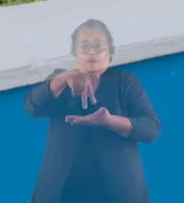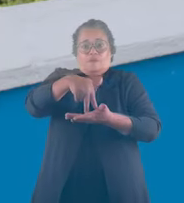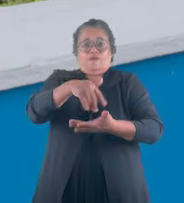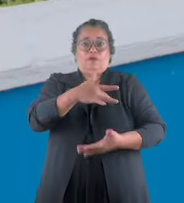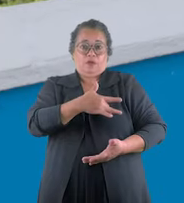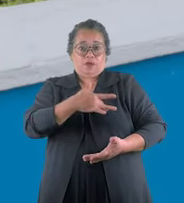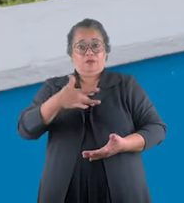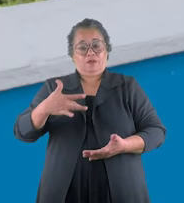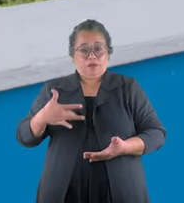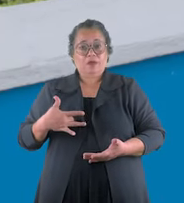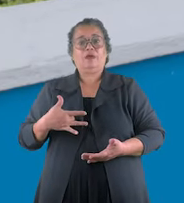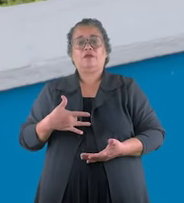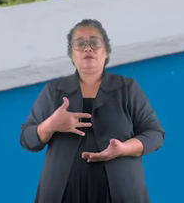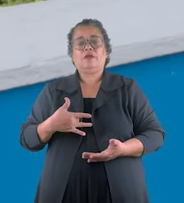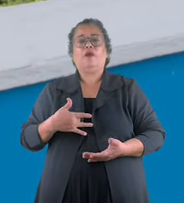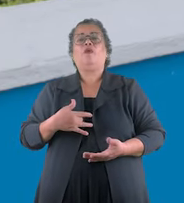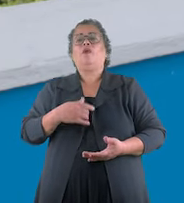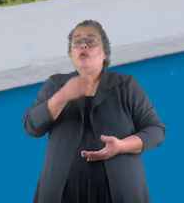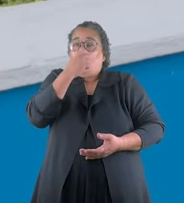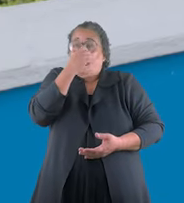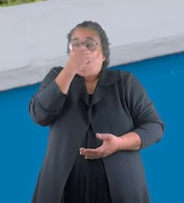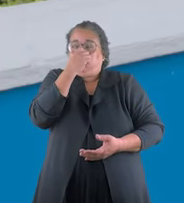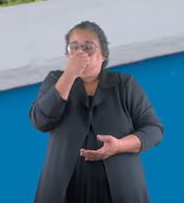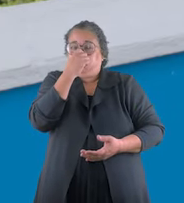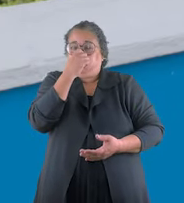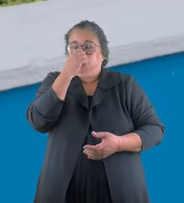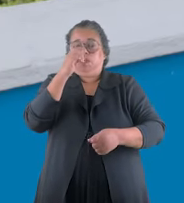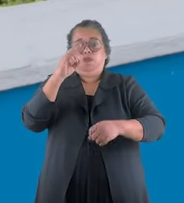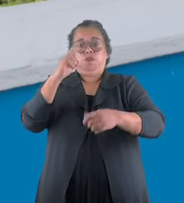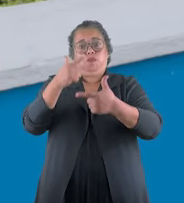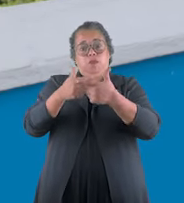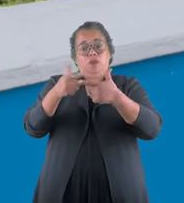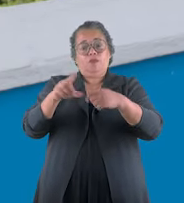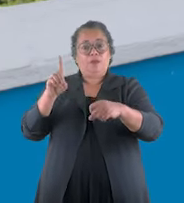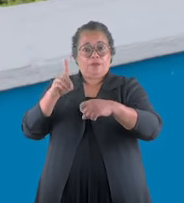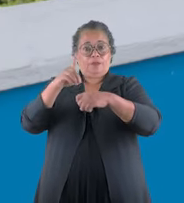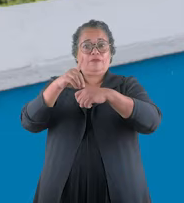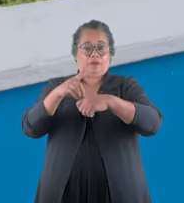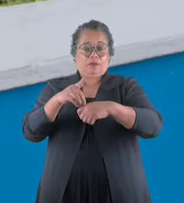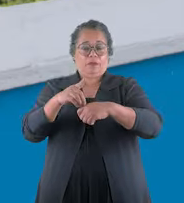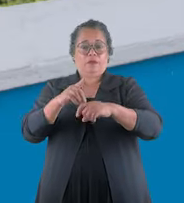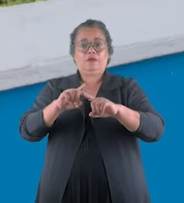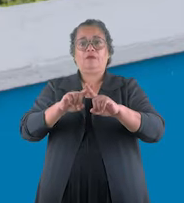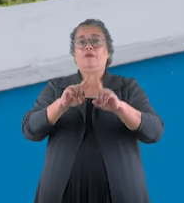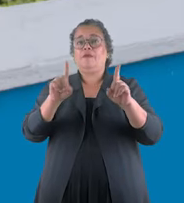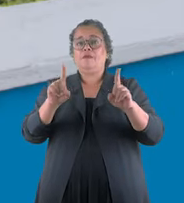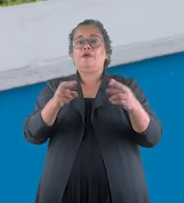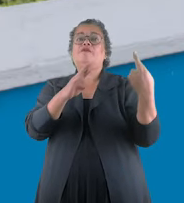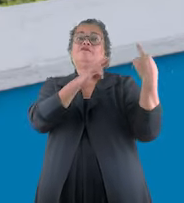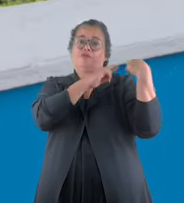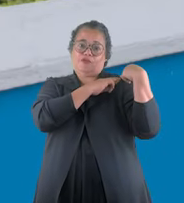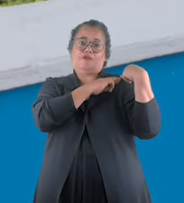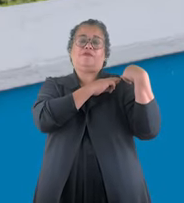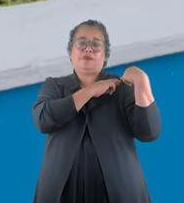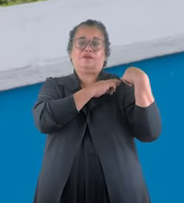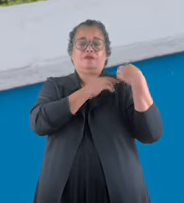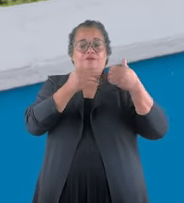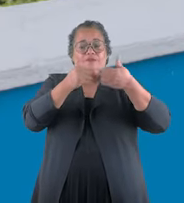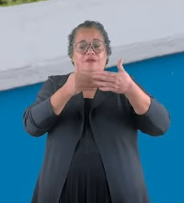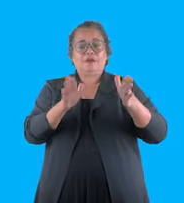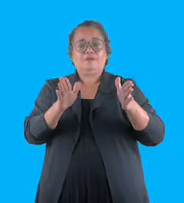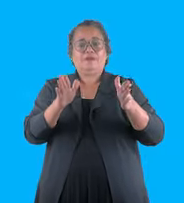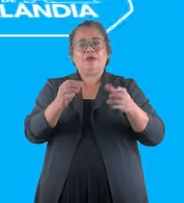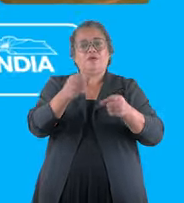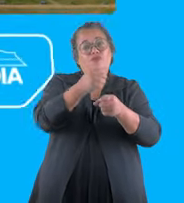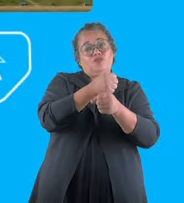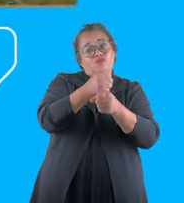Estou em frente ao pronto atendimento de uma UI que está cheia porque enfrentamos uma epidemia de dengue. Mas a gente não foge da luta. Estamos abertos